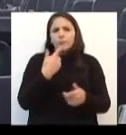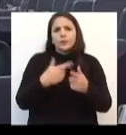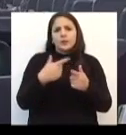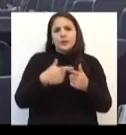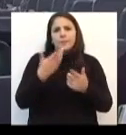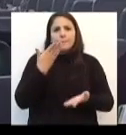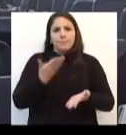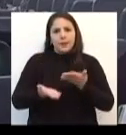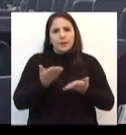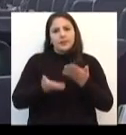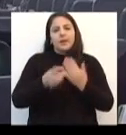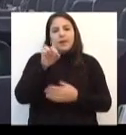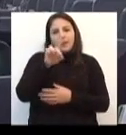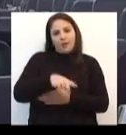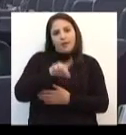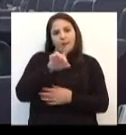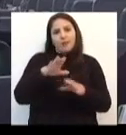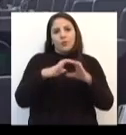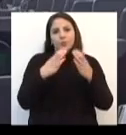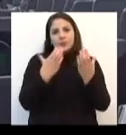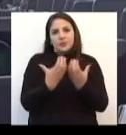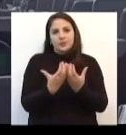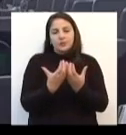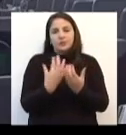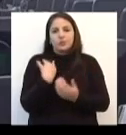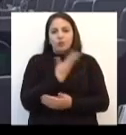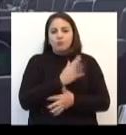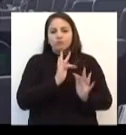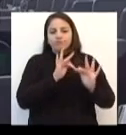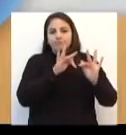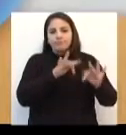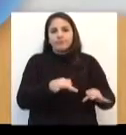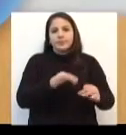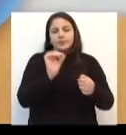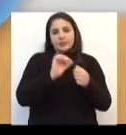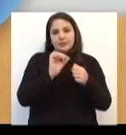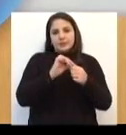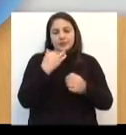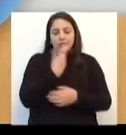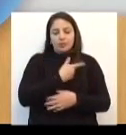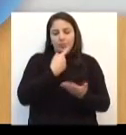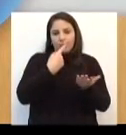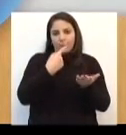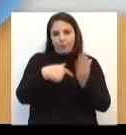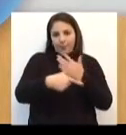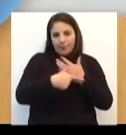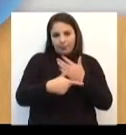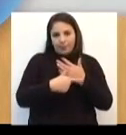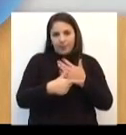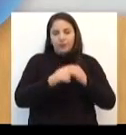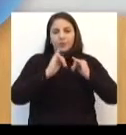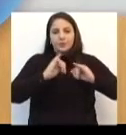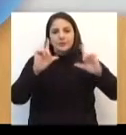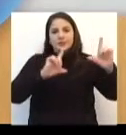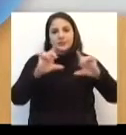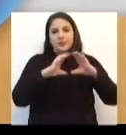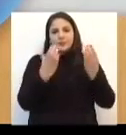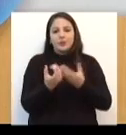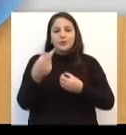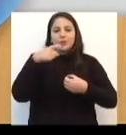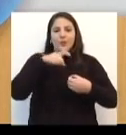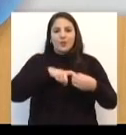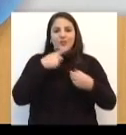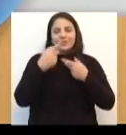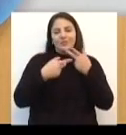perde com isso é a comunidade. Nós deixamos de cumprir o nosso papel. O Jornal da Câmara volta a apresentar o comentário de